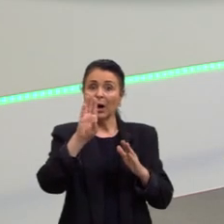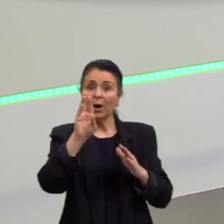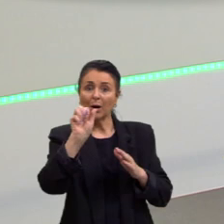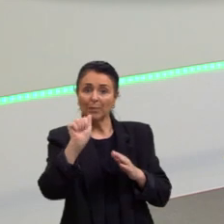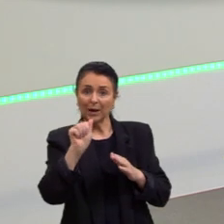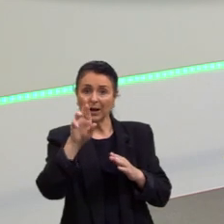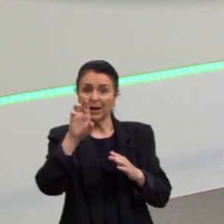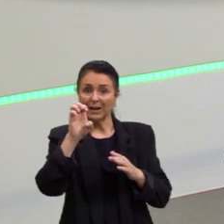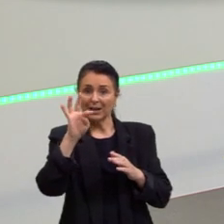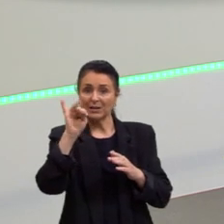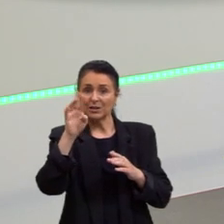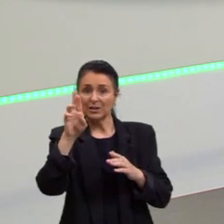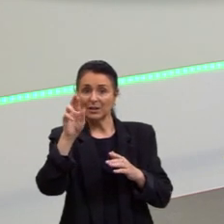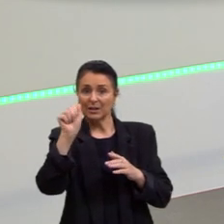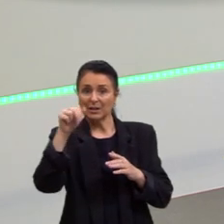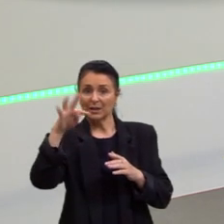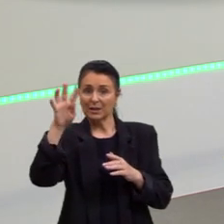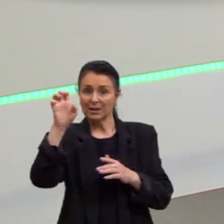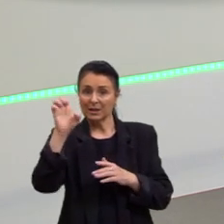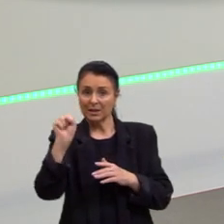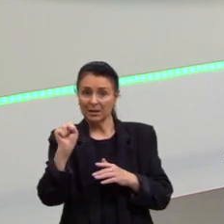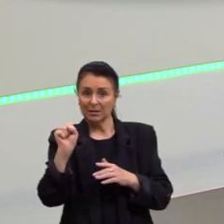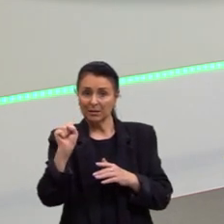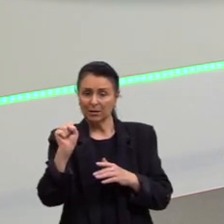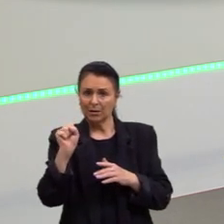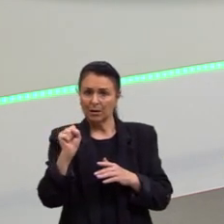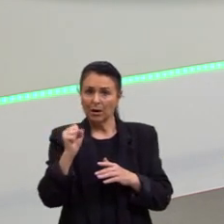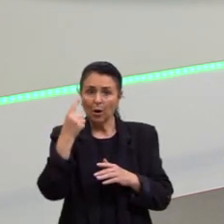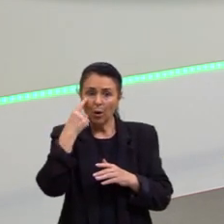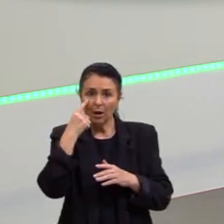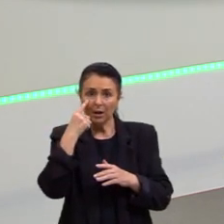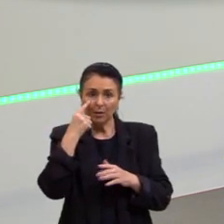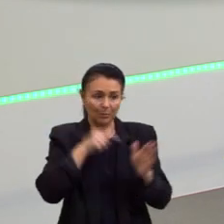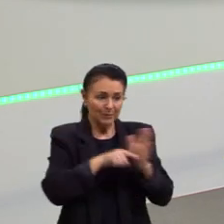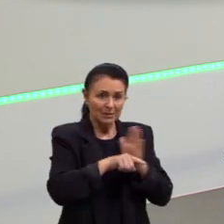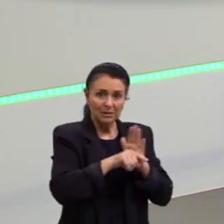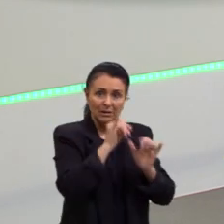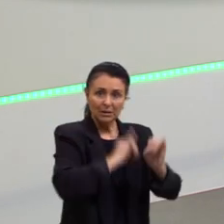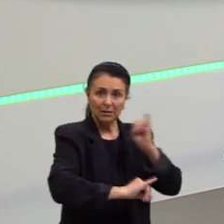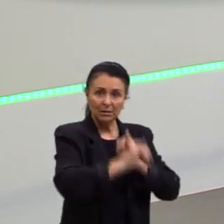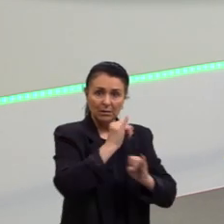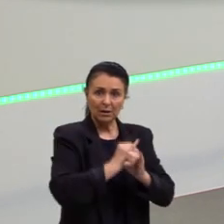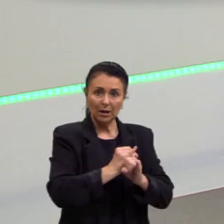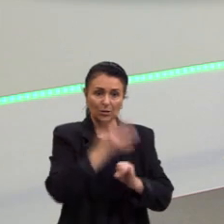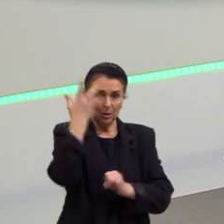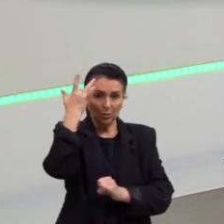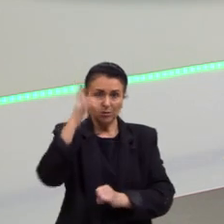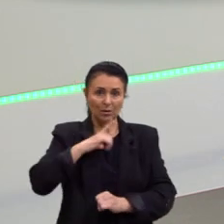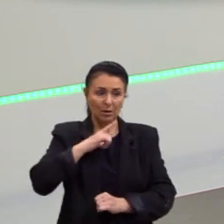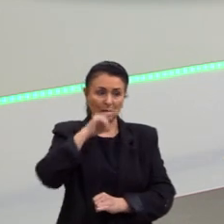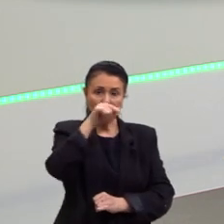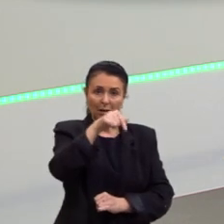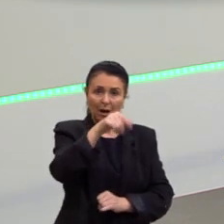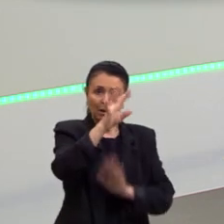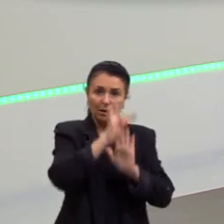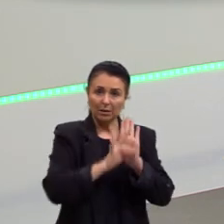lembro o que trata os retirantes. A internet está aí para isso, para nos ajudar. Usemos a nossa bagagem cultural que